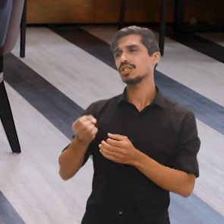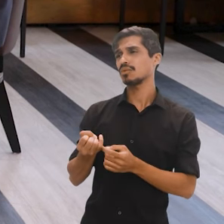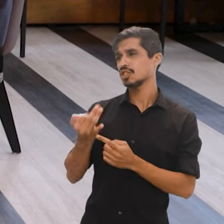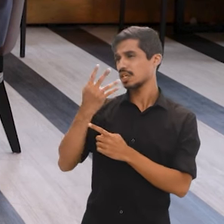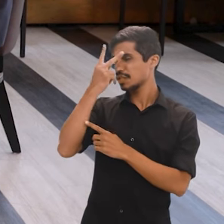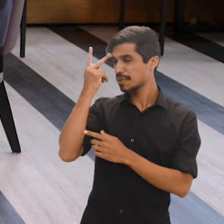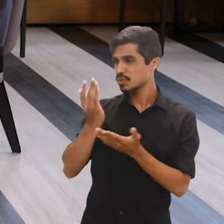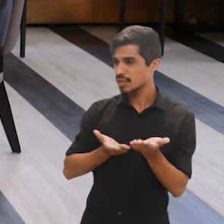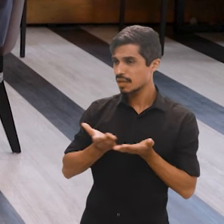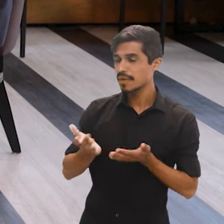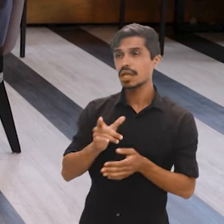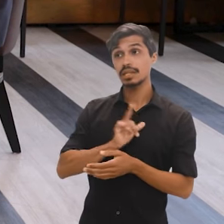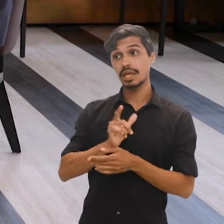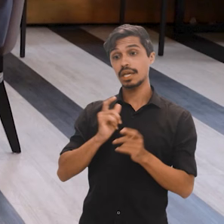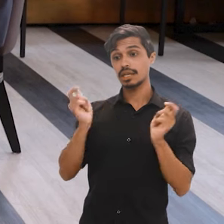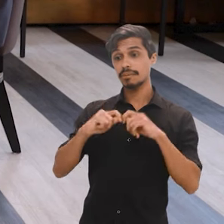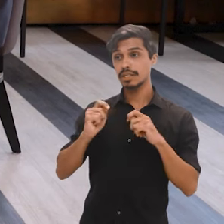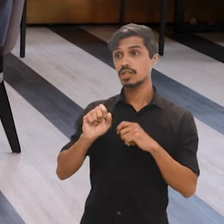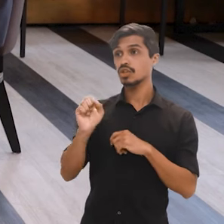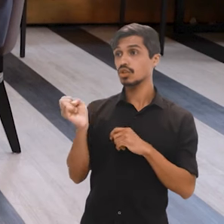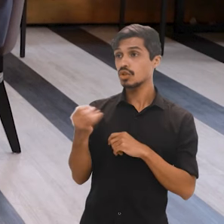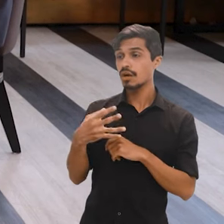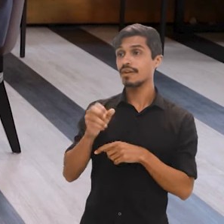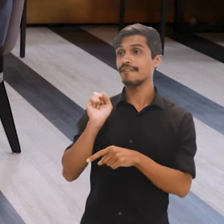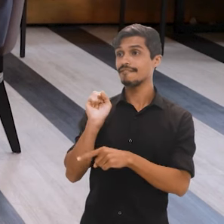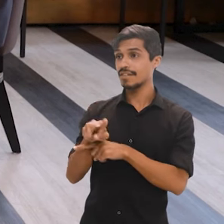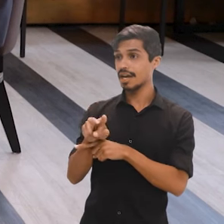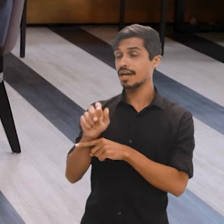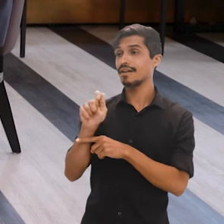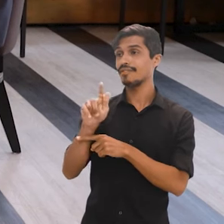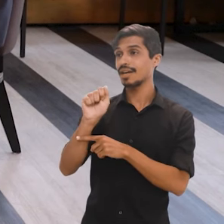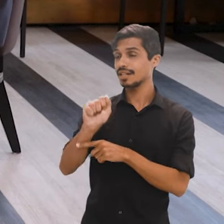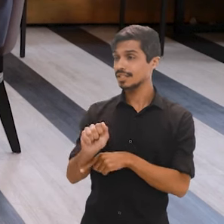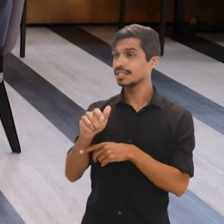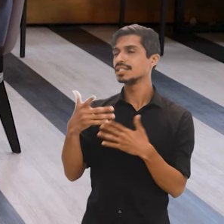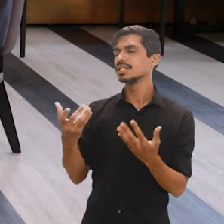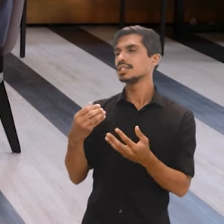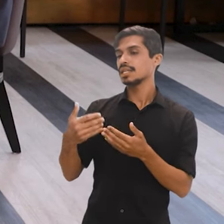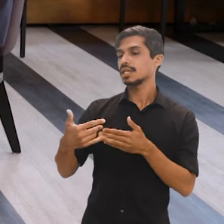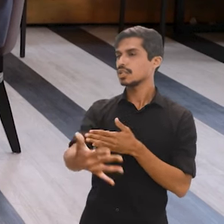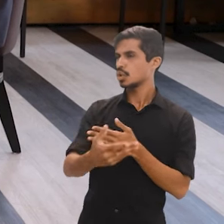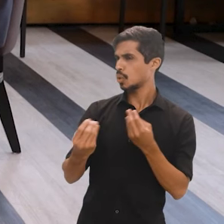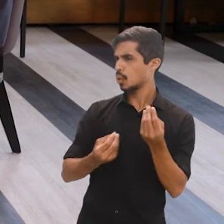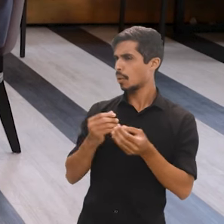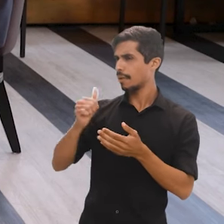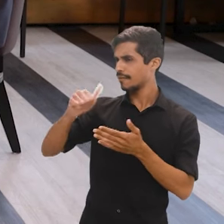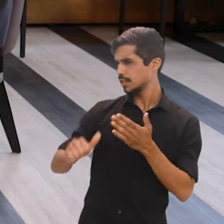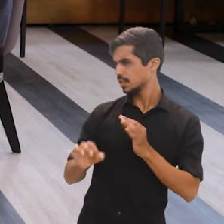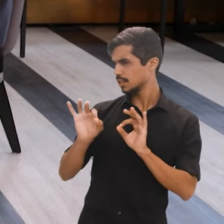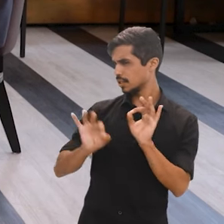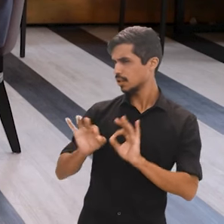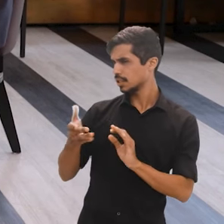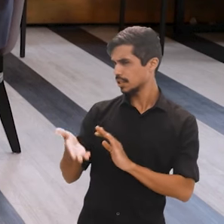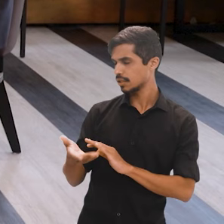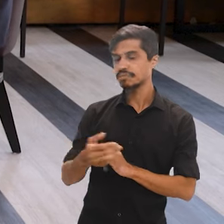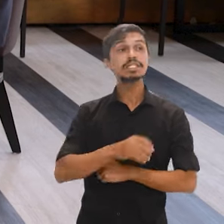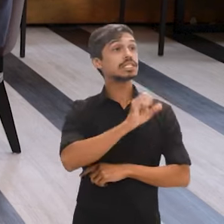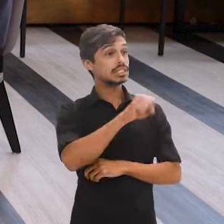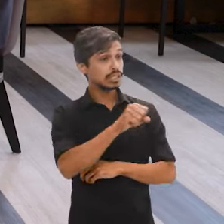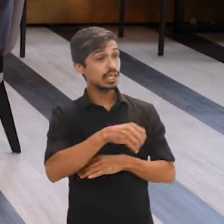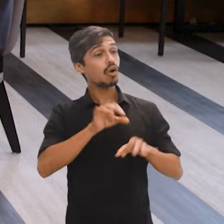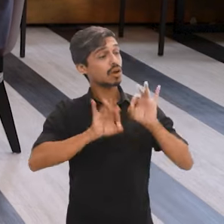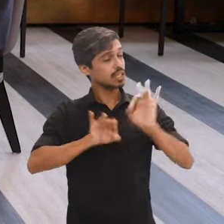Há previsão de novas vagas, novos concursos, novos investimentos daqui para frente? Isso está sendo planejado? Não,